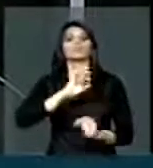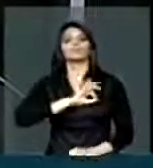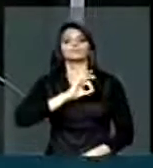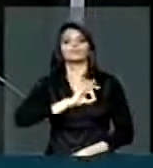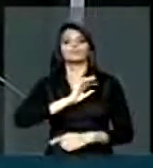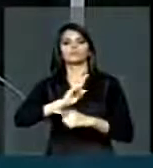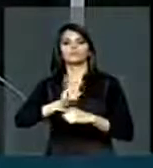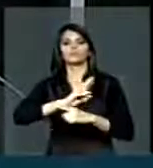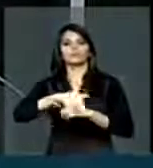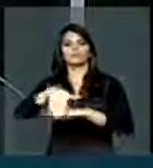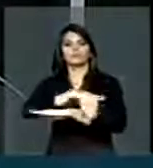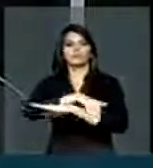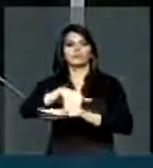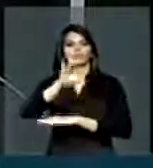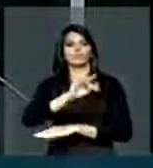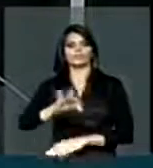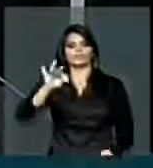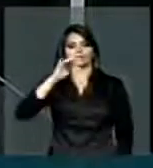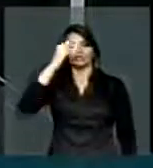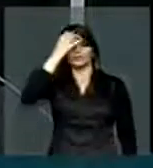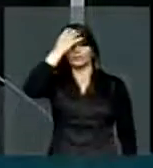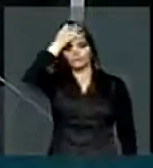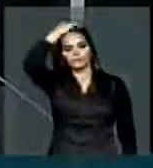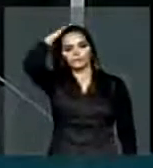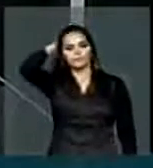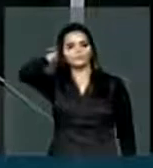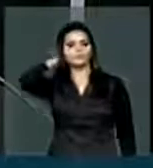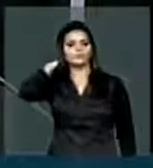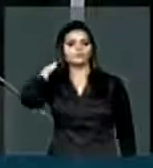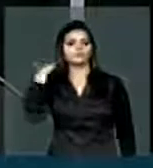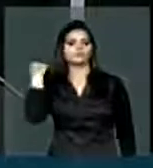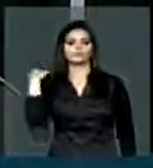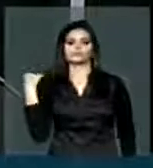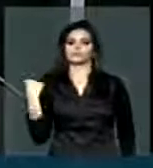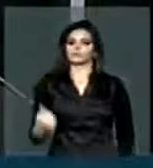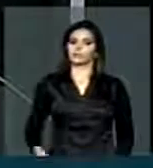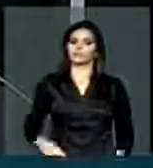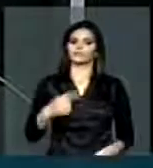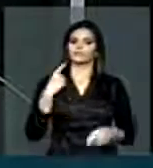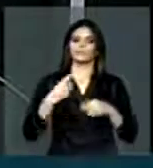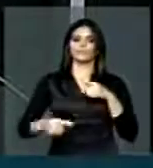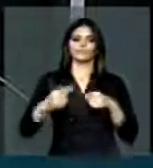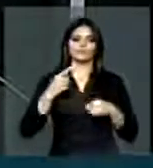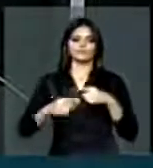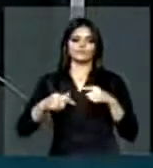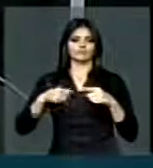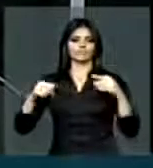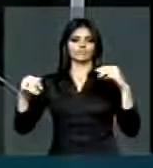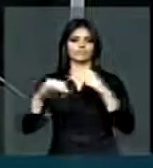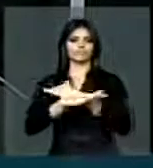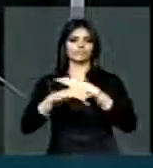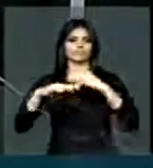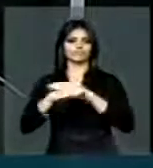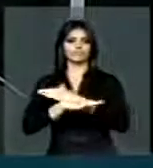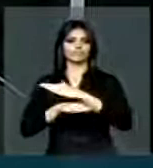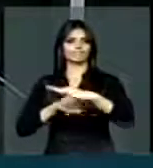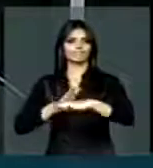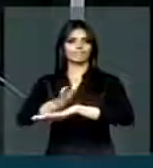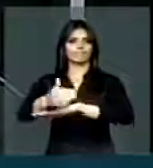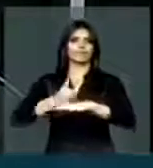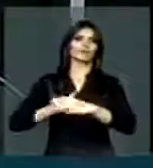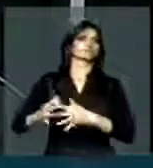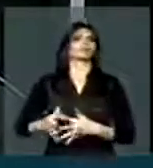Rodoviária Federal impeça o tráfego de